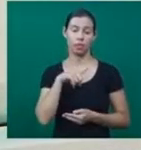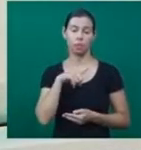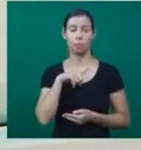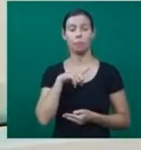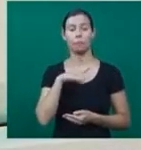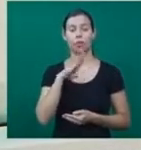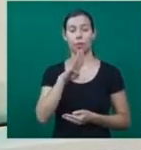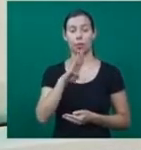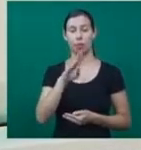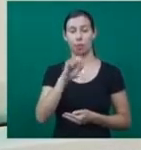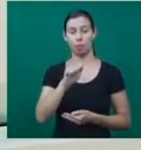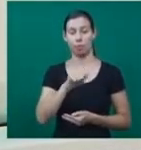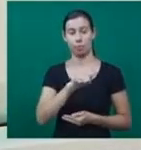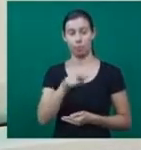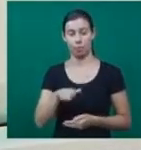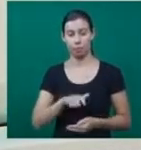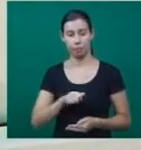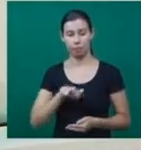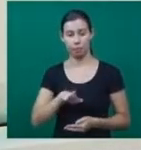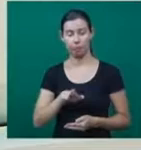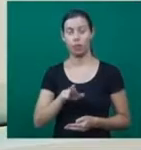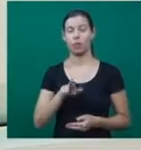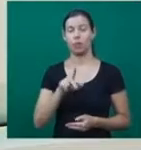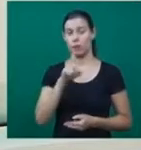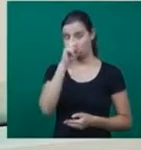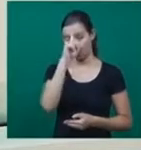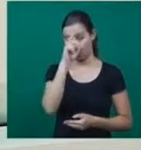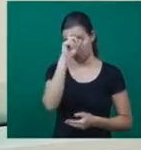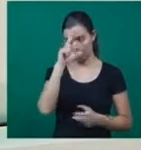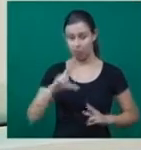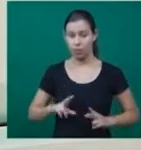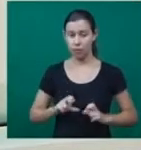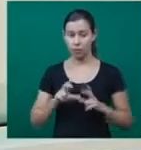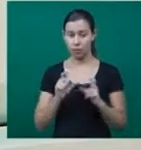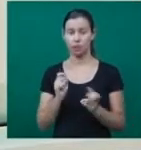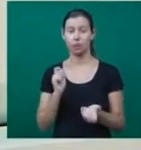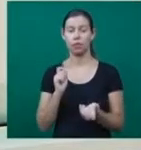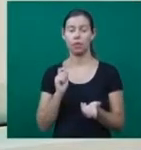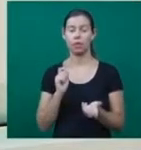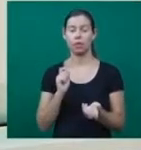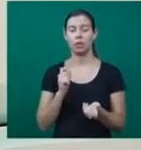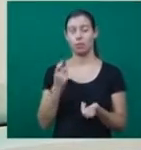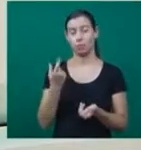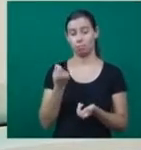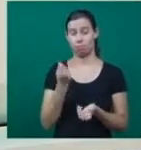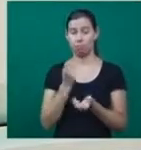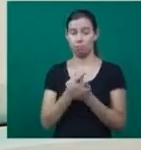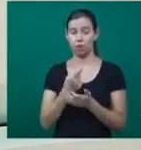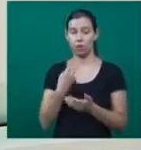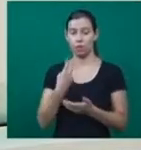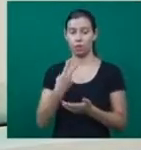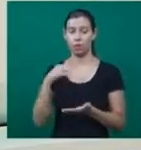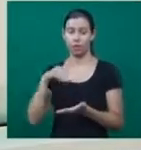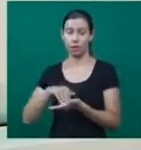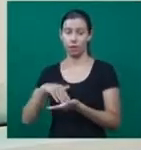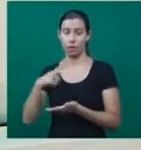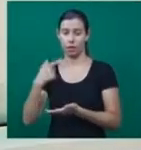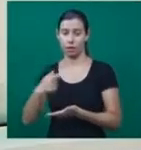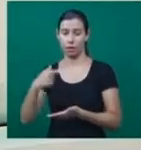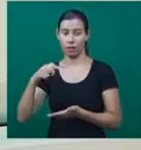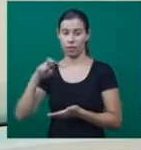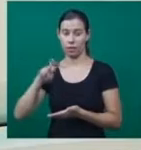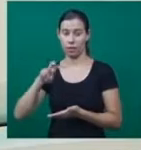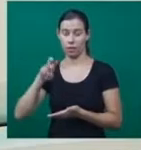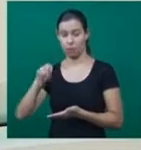especial do Bazar Beneficiente do Hospital do Câncer. As peças variam de 2 a 7h50. É amanhã, de 8 da